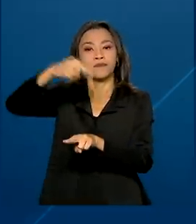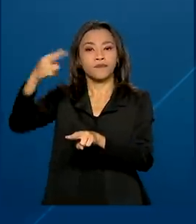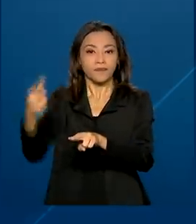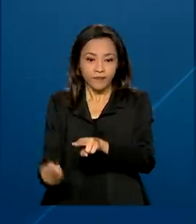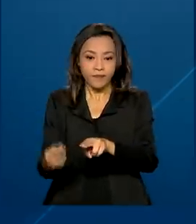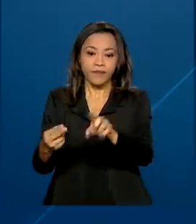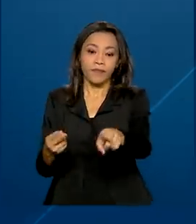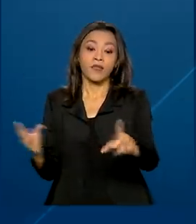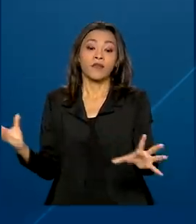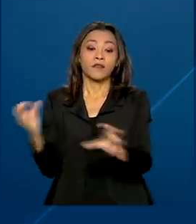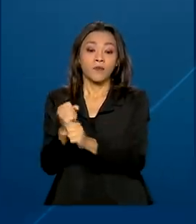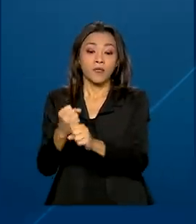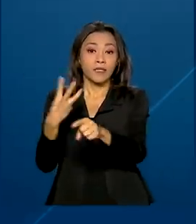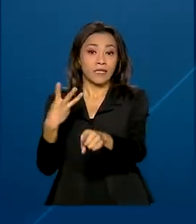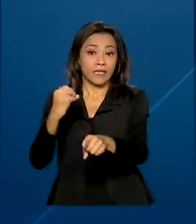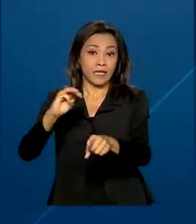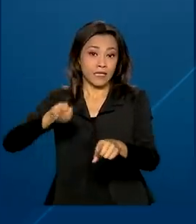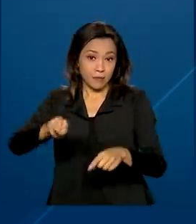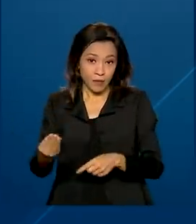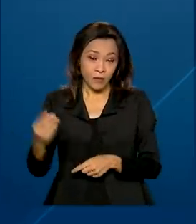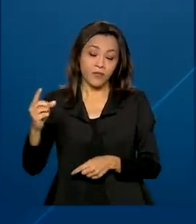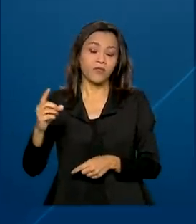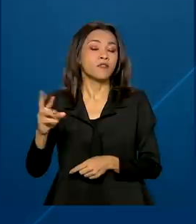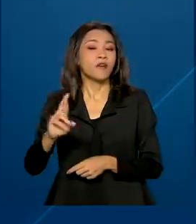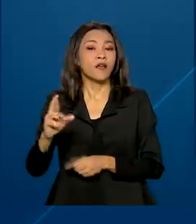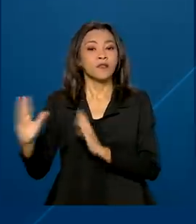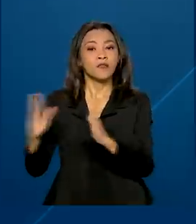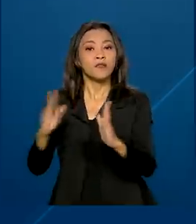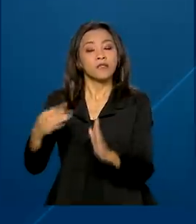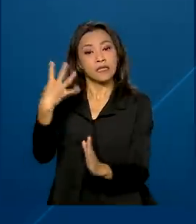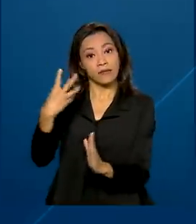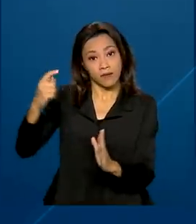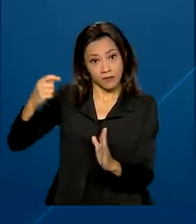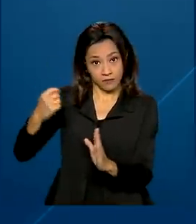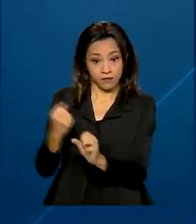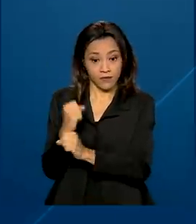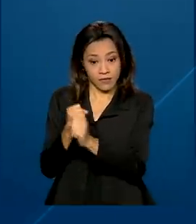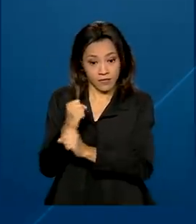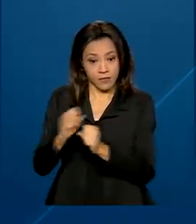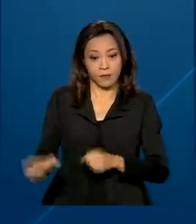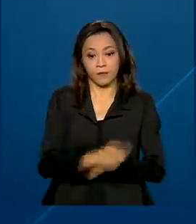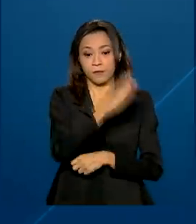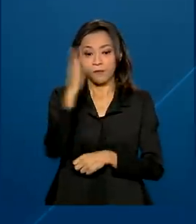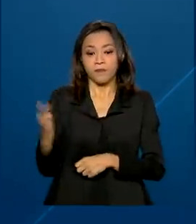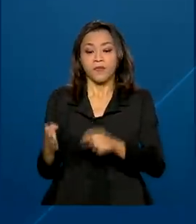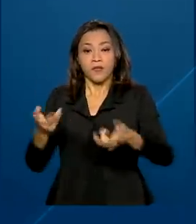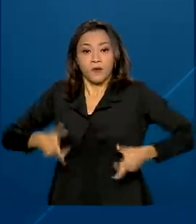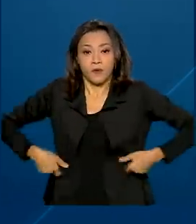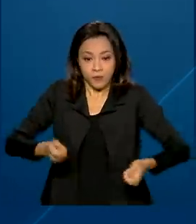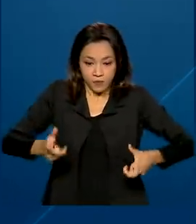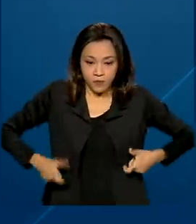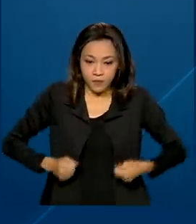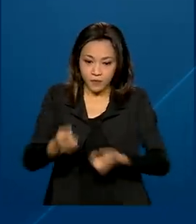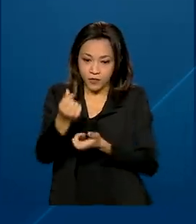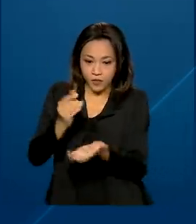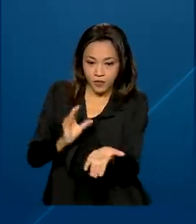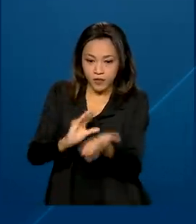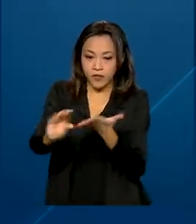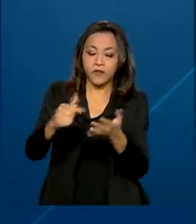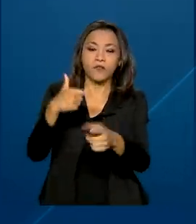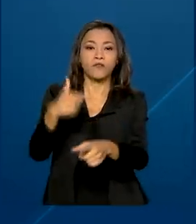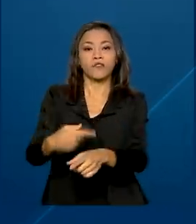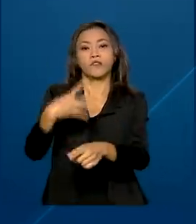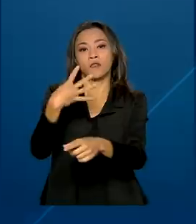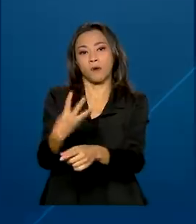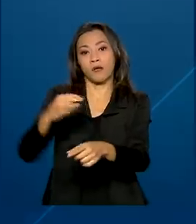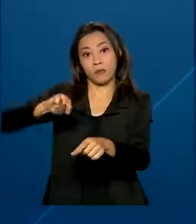de 30 milhões de reais por quatro anos. O esporte paralímpico, onde será destinado mais de 24 milhões de